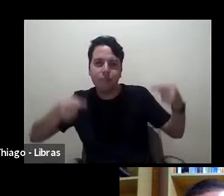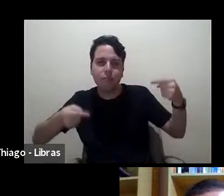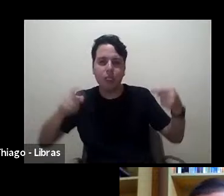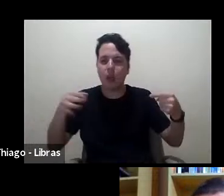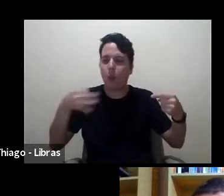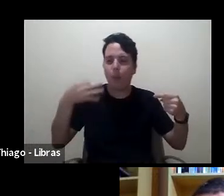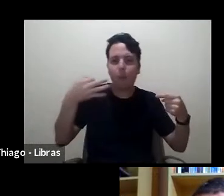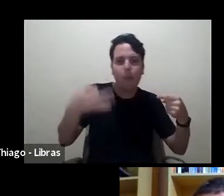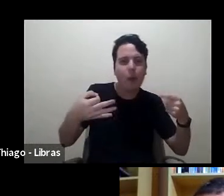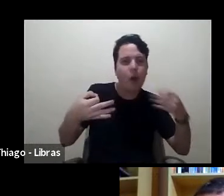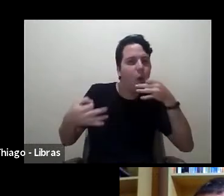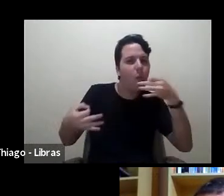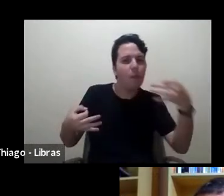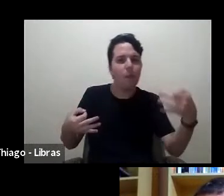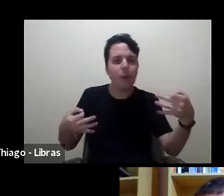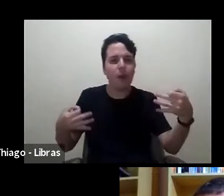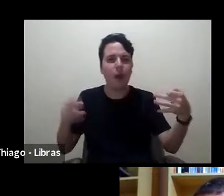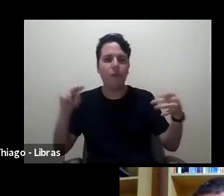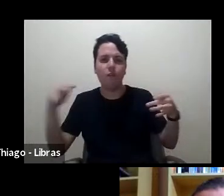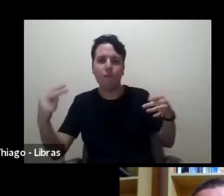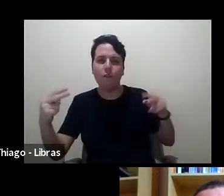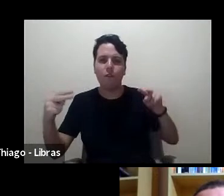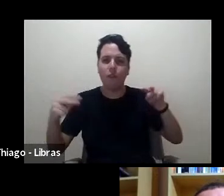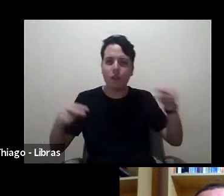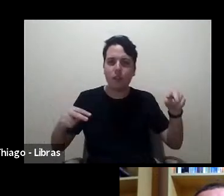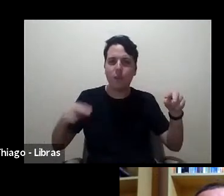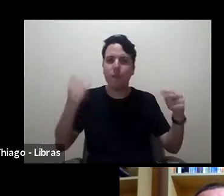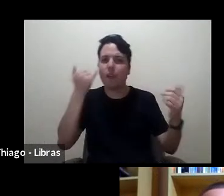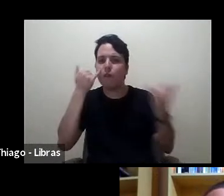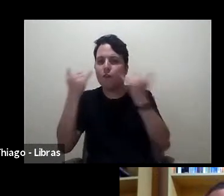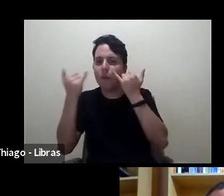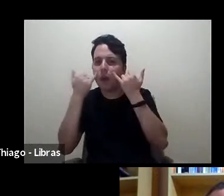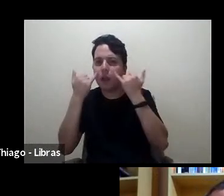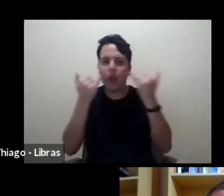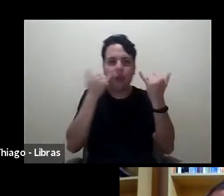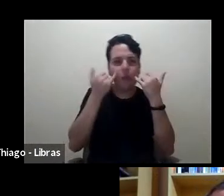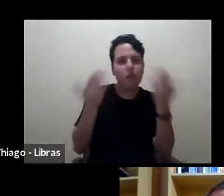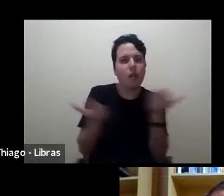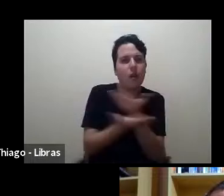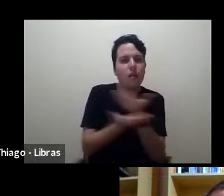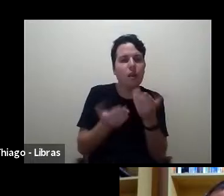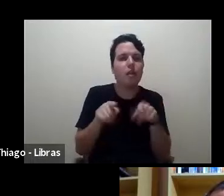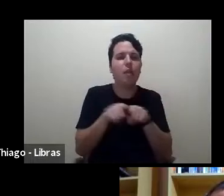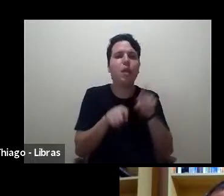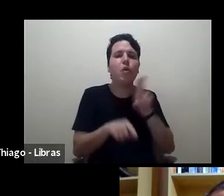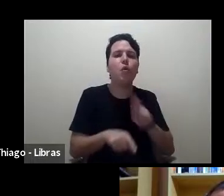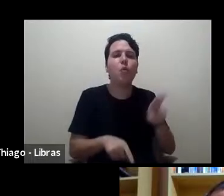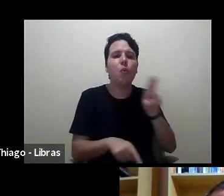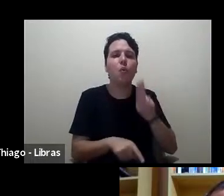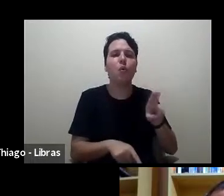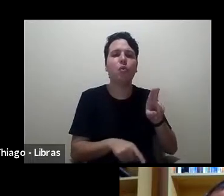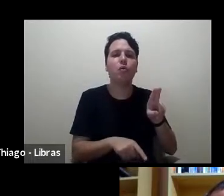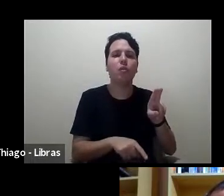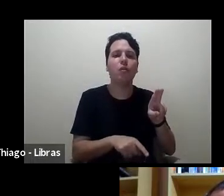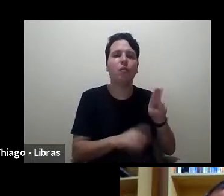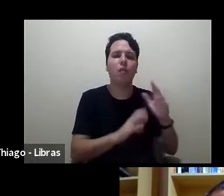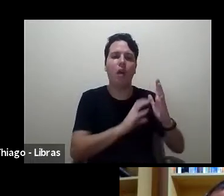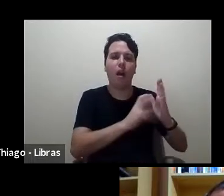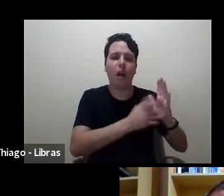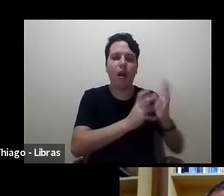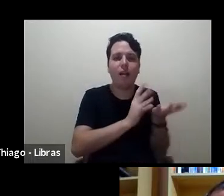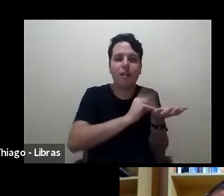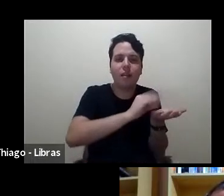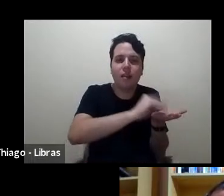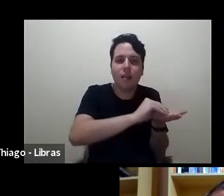trocas de informação mesmo sobre uso de bases de dados diferentes fazer o